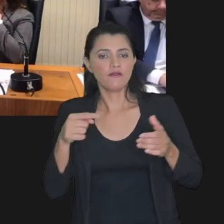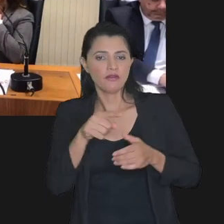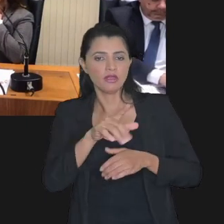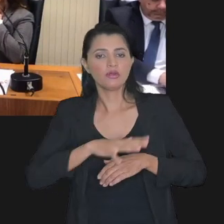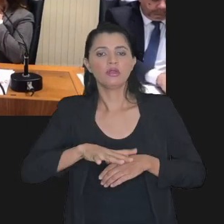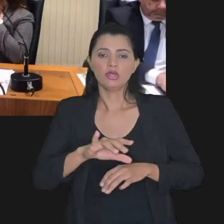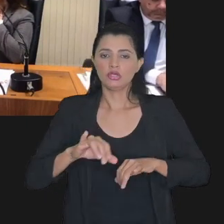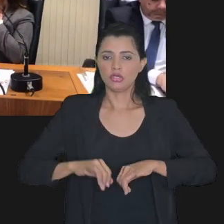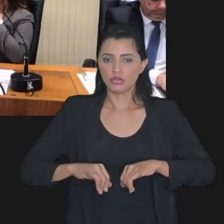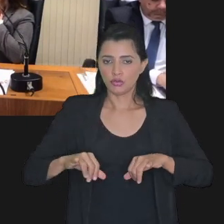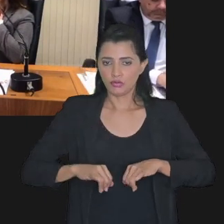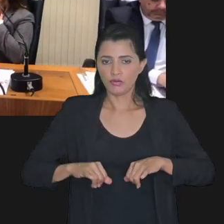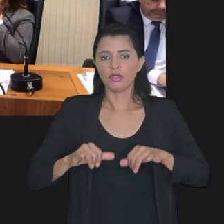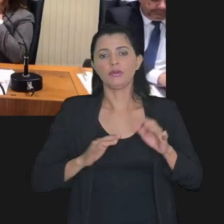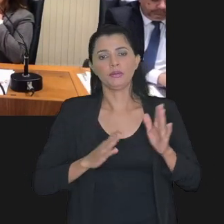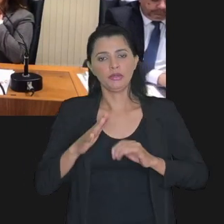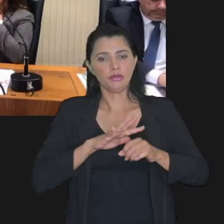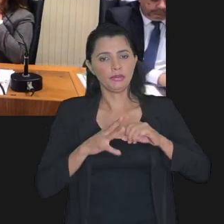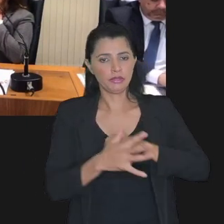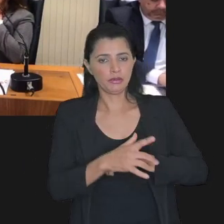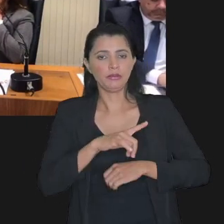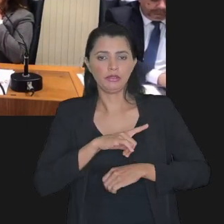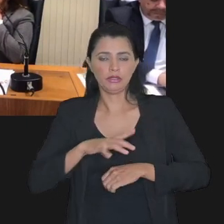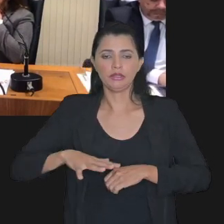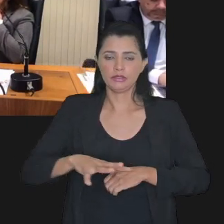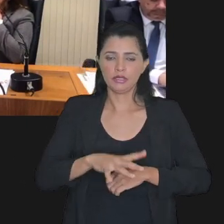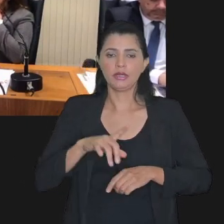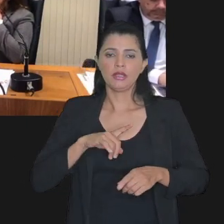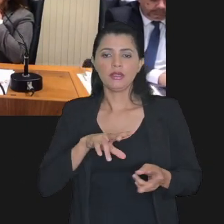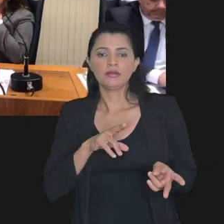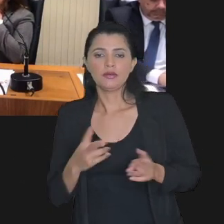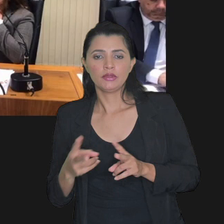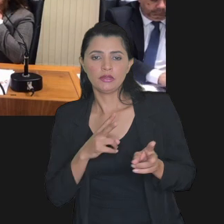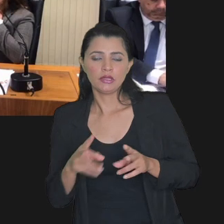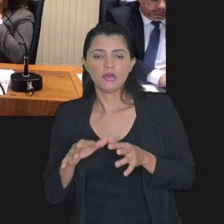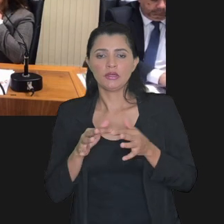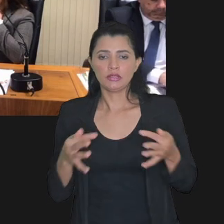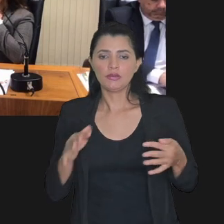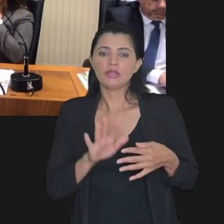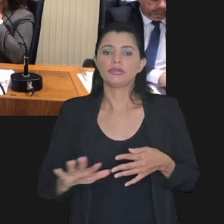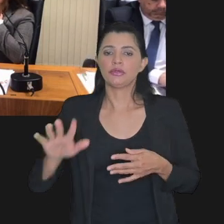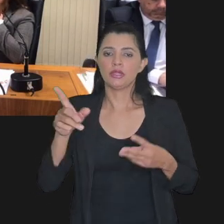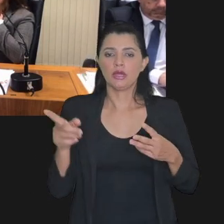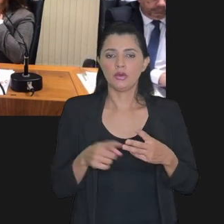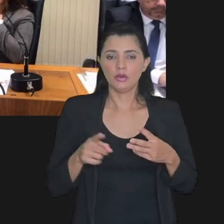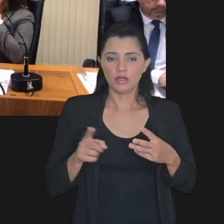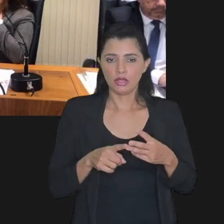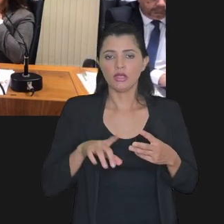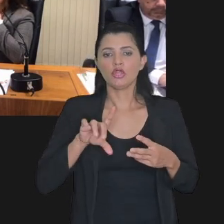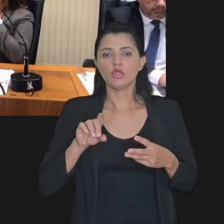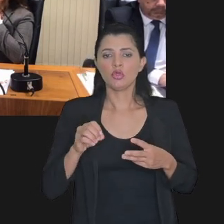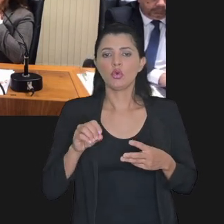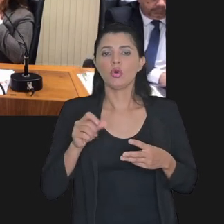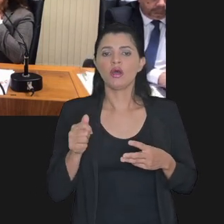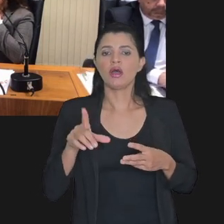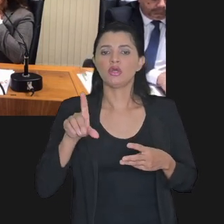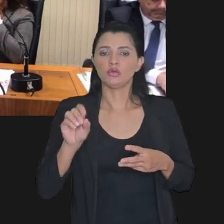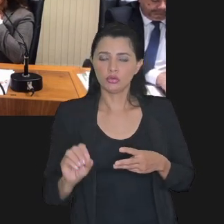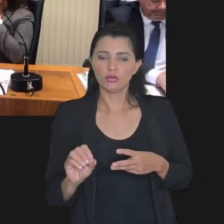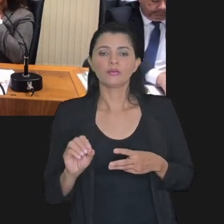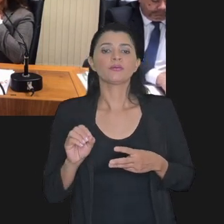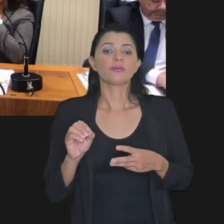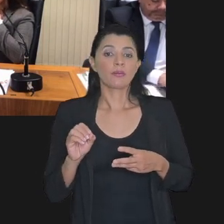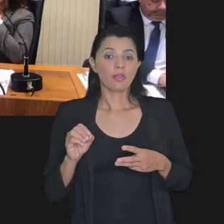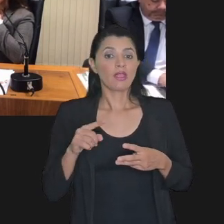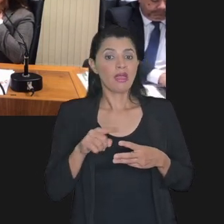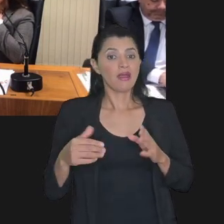setor que realmente sofreu muito no período de pandemia. A transação do Simples Nacional e a transação do Agro. A